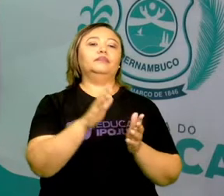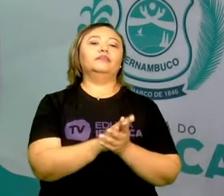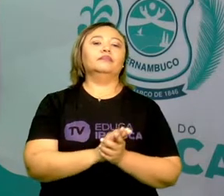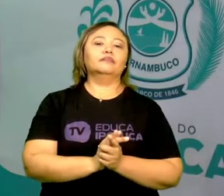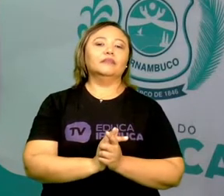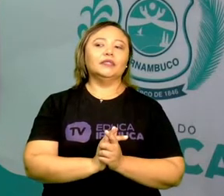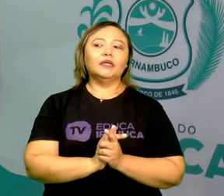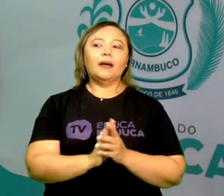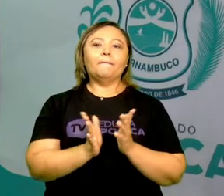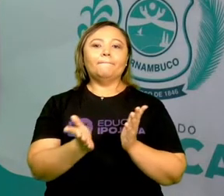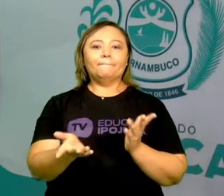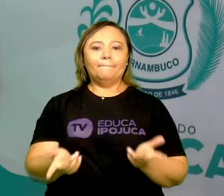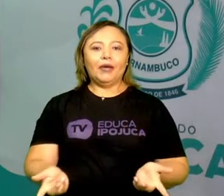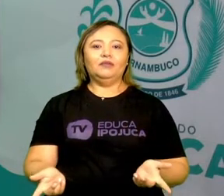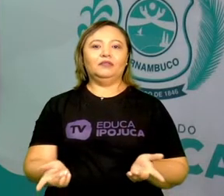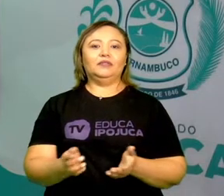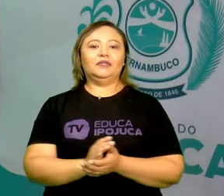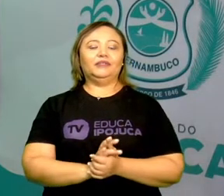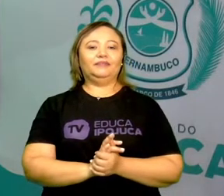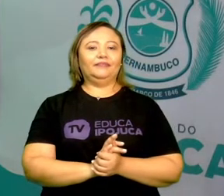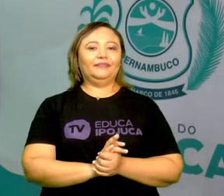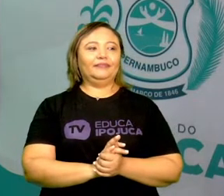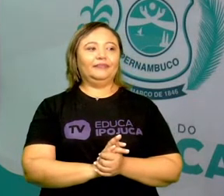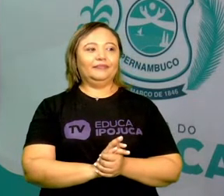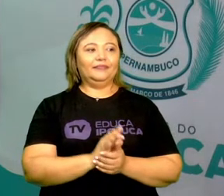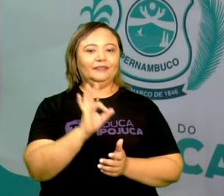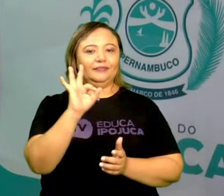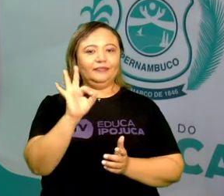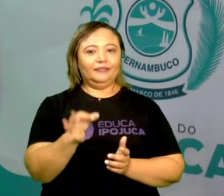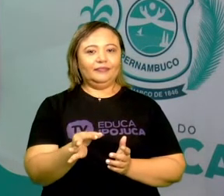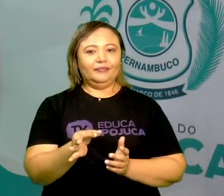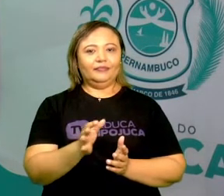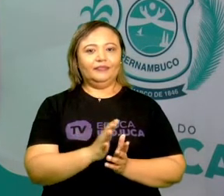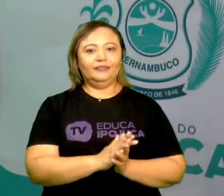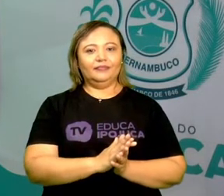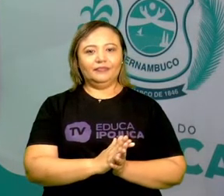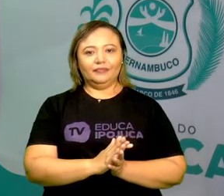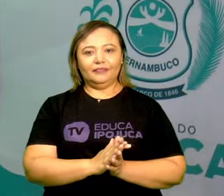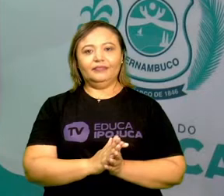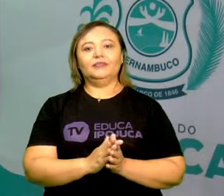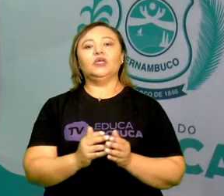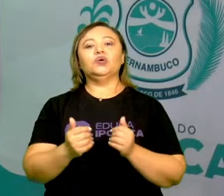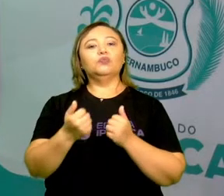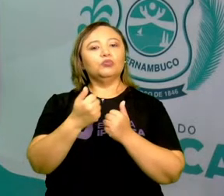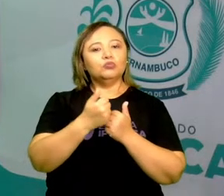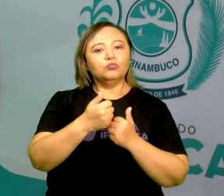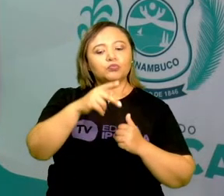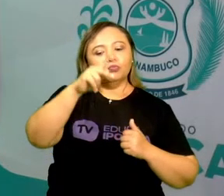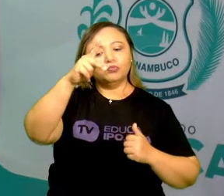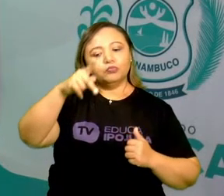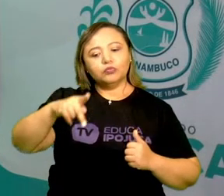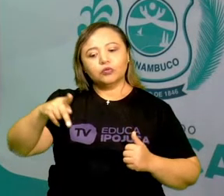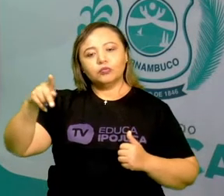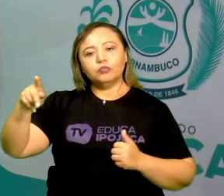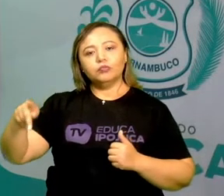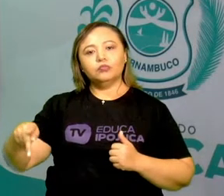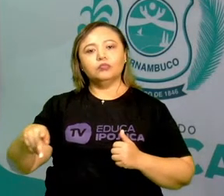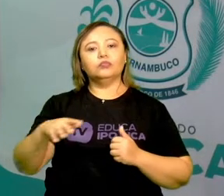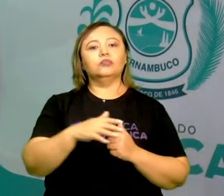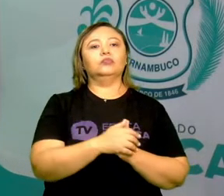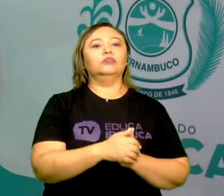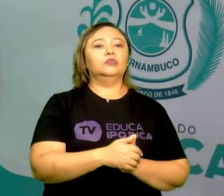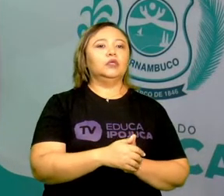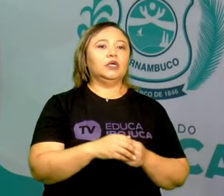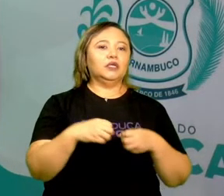com letra maiúscula. Certo? Então, substantivo próprio são aqueles que são dados a